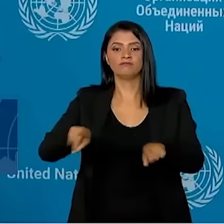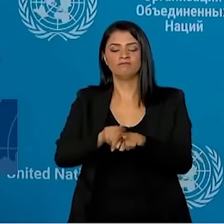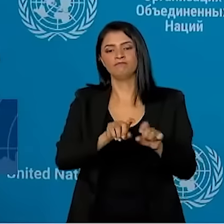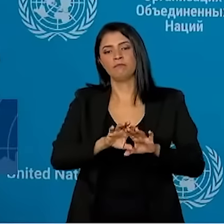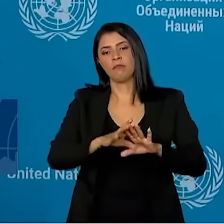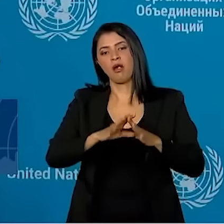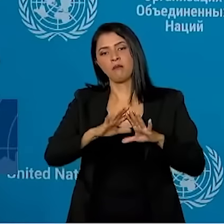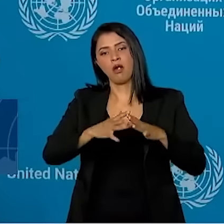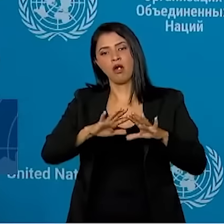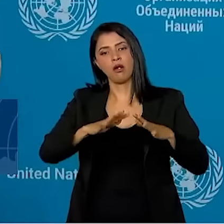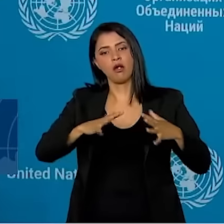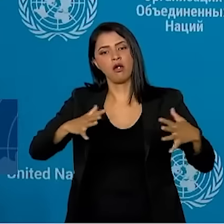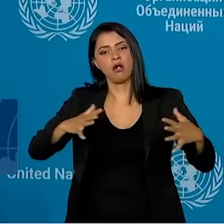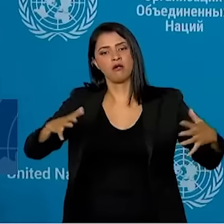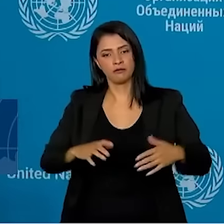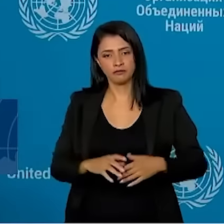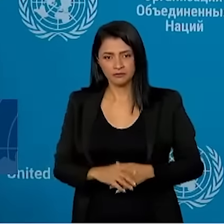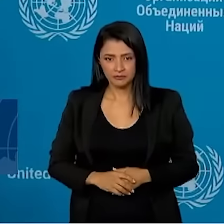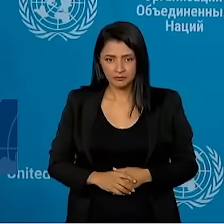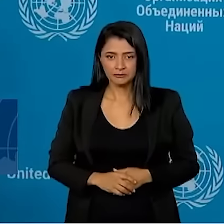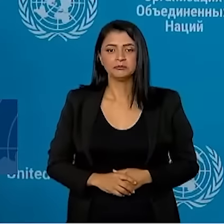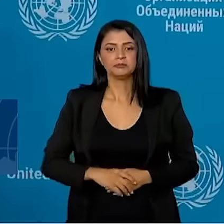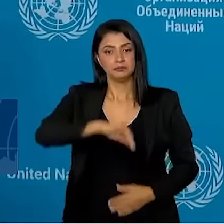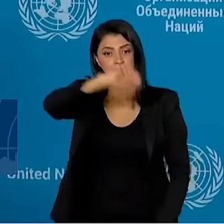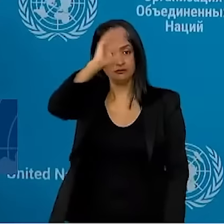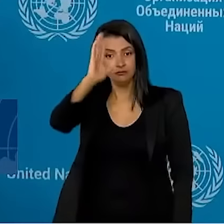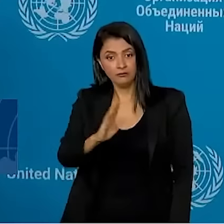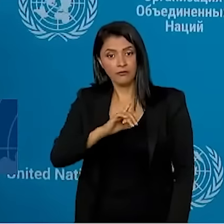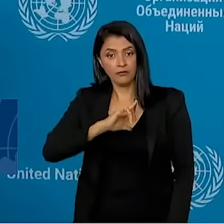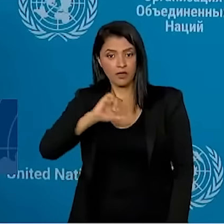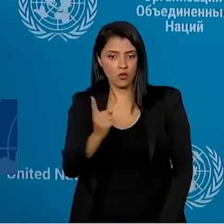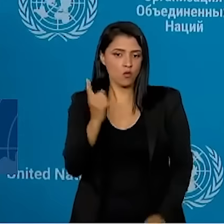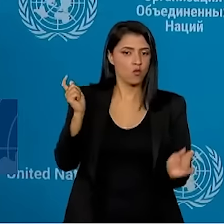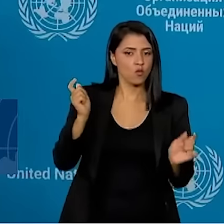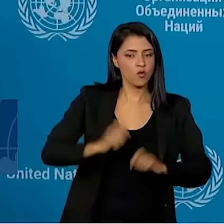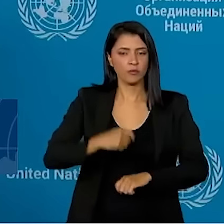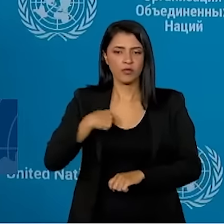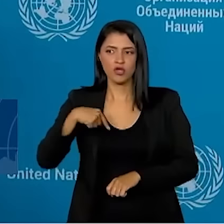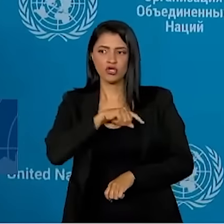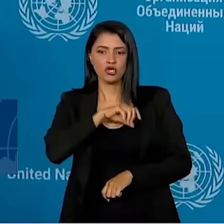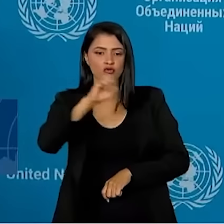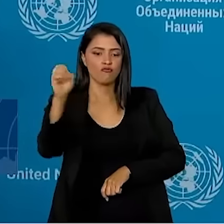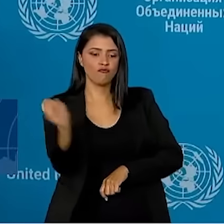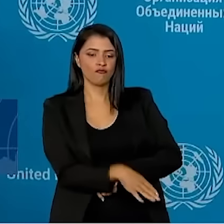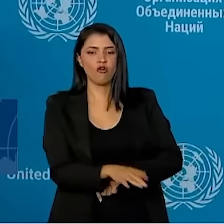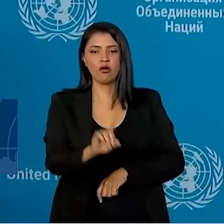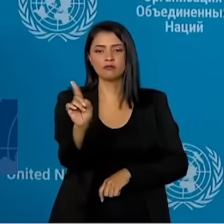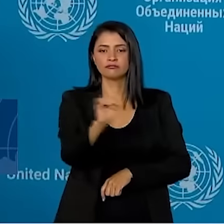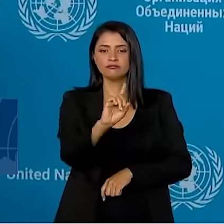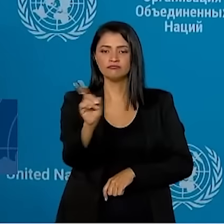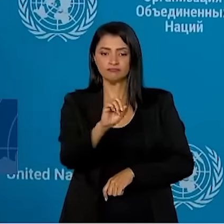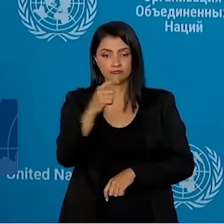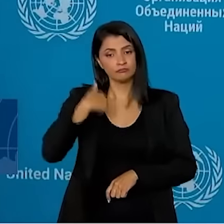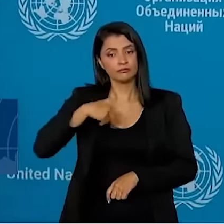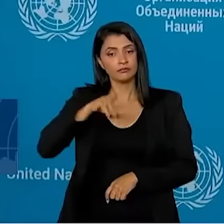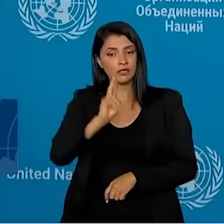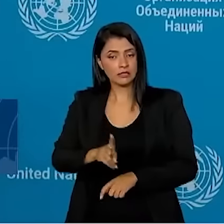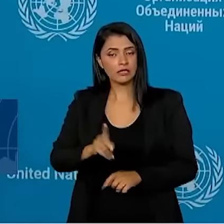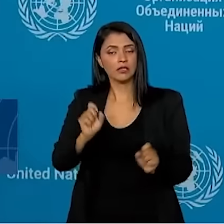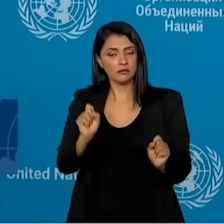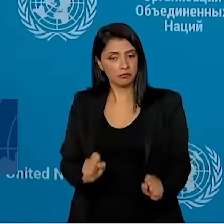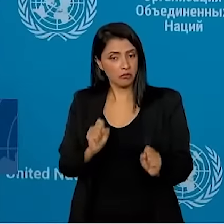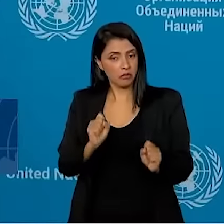muito grande. O Brasil tem uma chance que a gente não vai jogar fora. E eu sempre que tenho